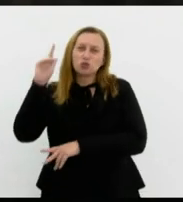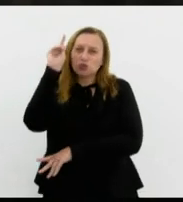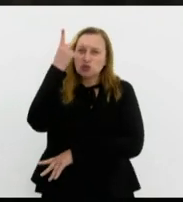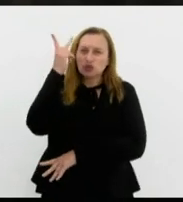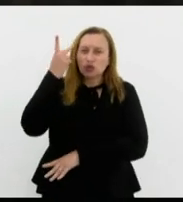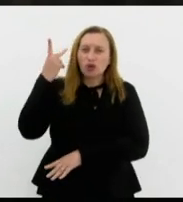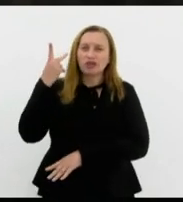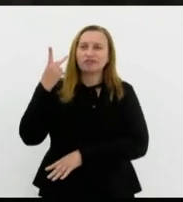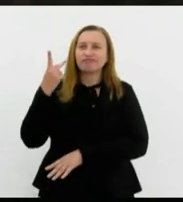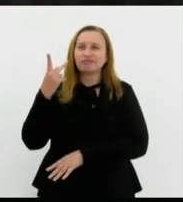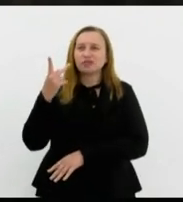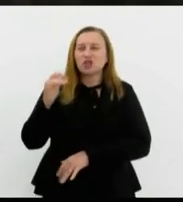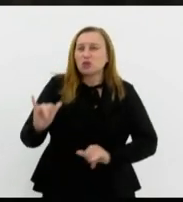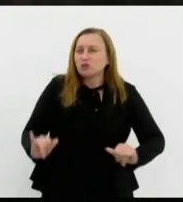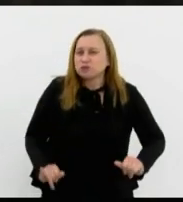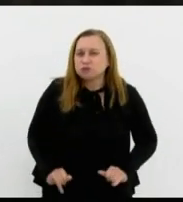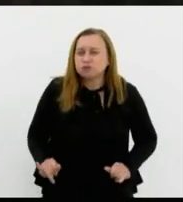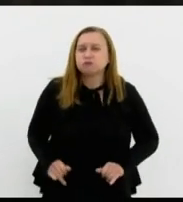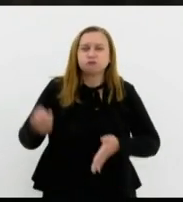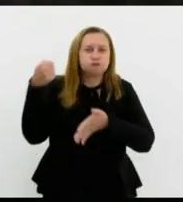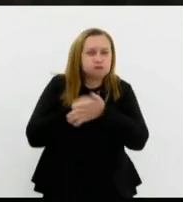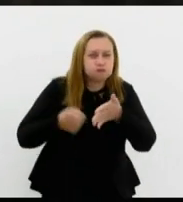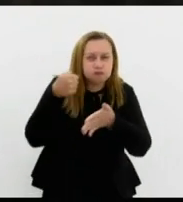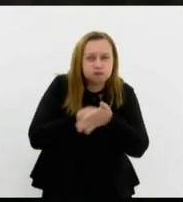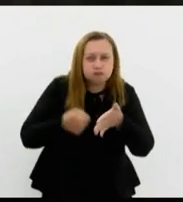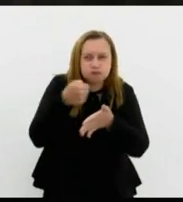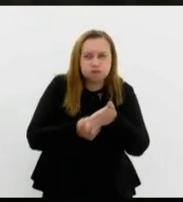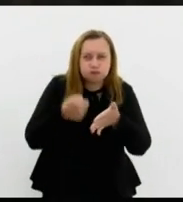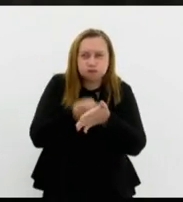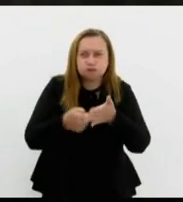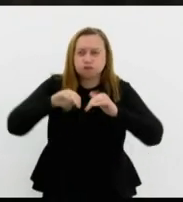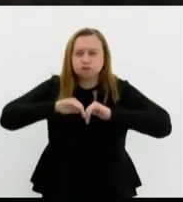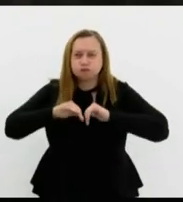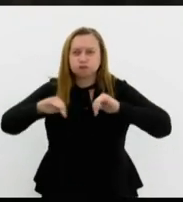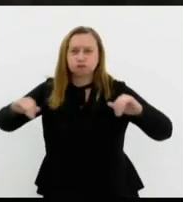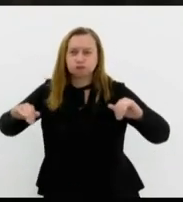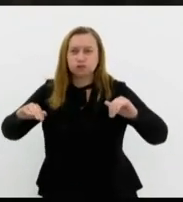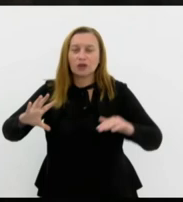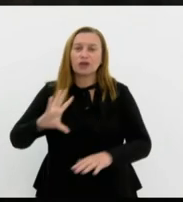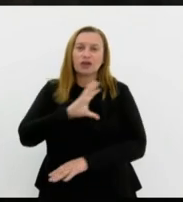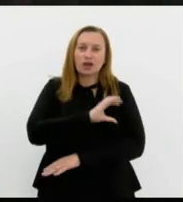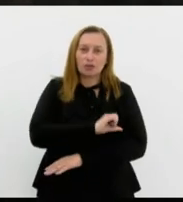sofrimento, luta, separação e amor ao próximo.